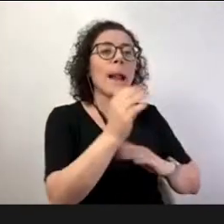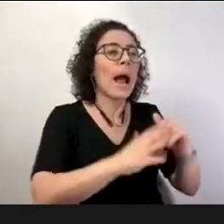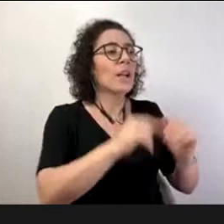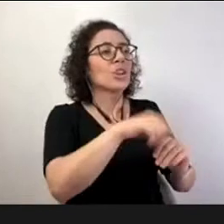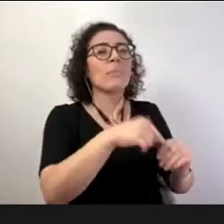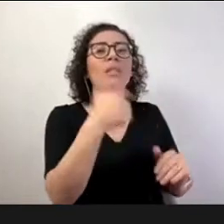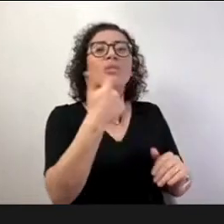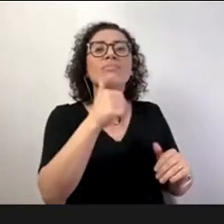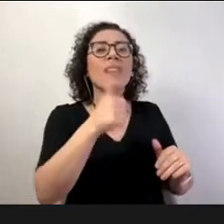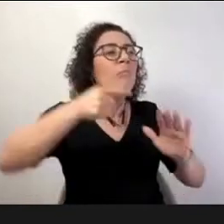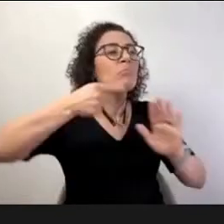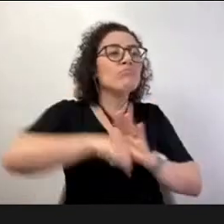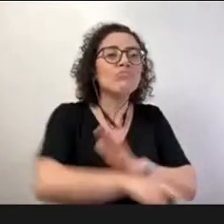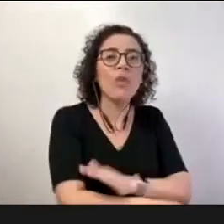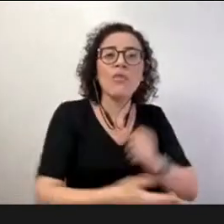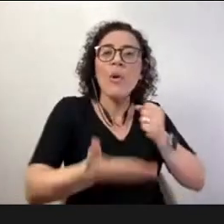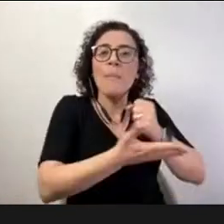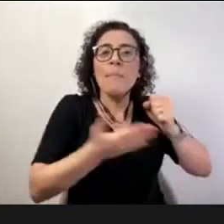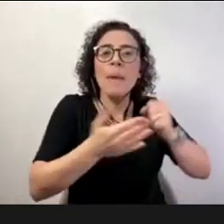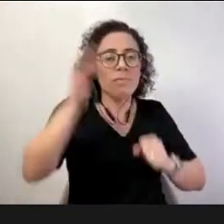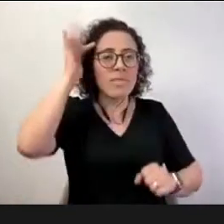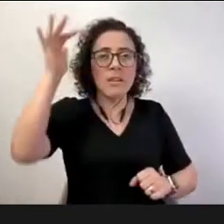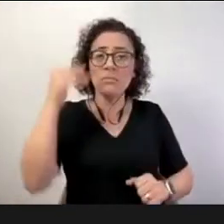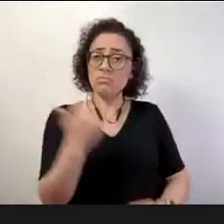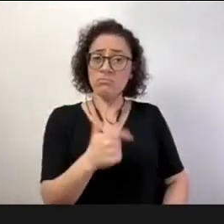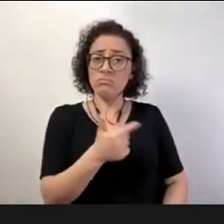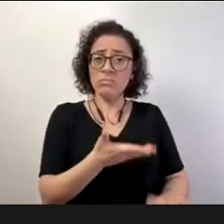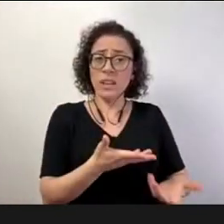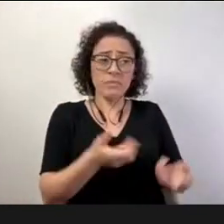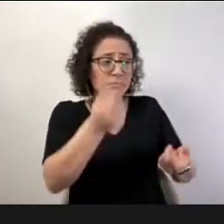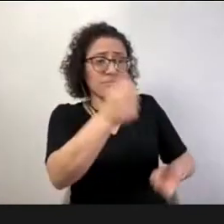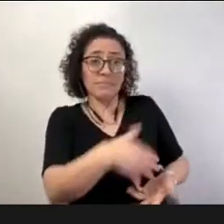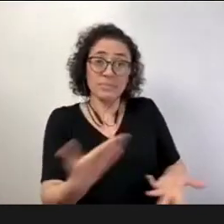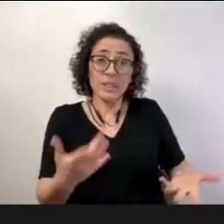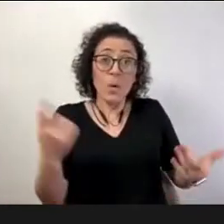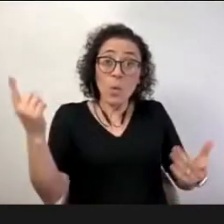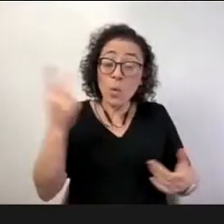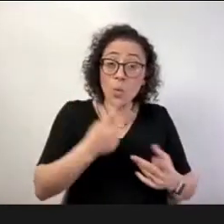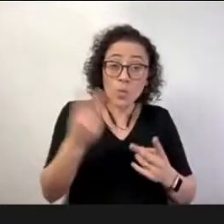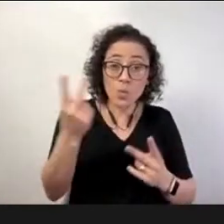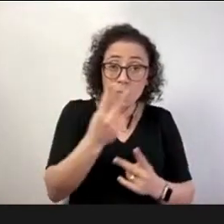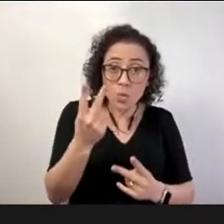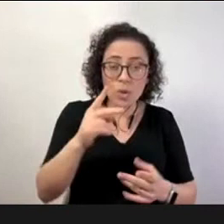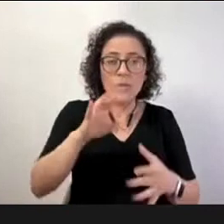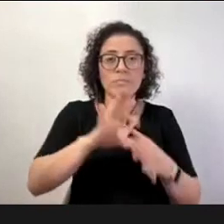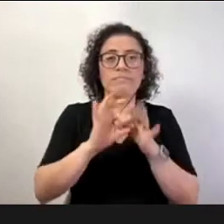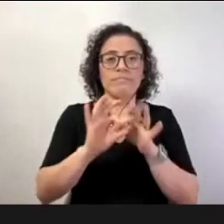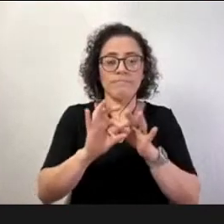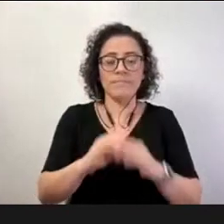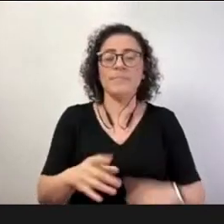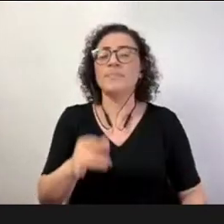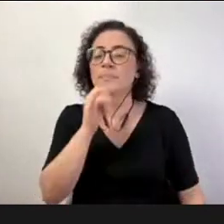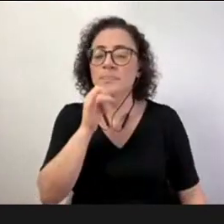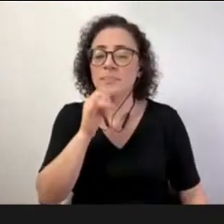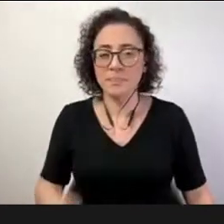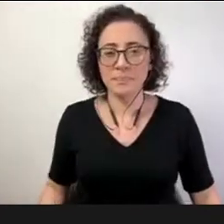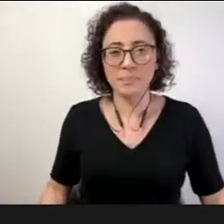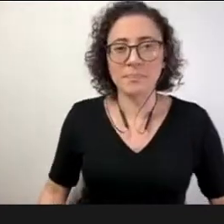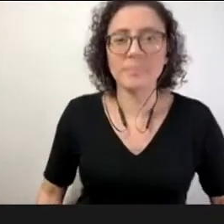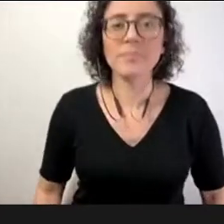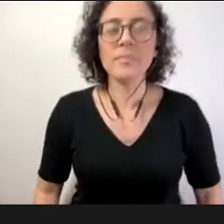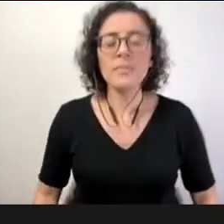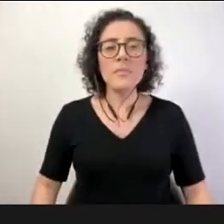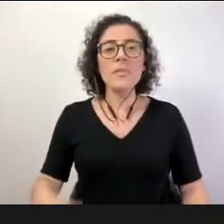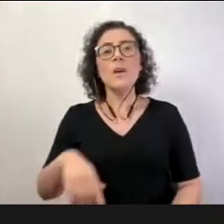uma vez uma professora eu estava a fazer uma conferência e ela disse na altura olha há pouco falou-se de Vygotsky estava a falar de Vygotsky e ela dizia